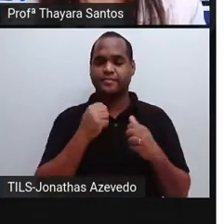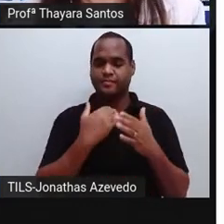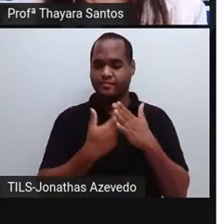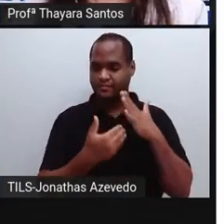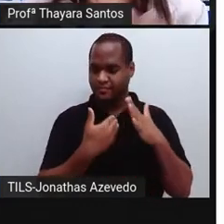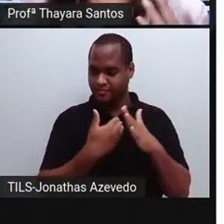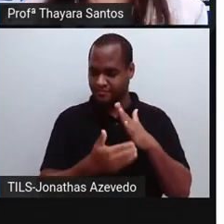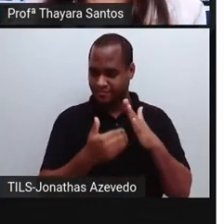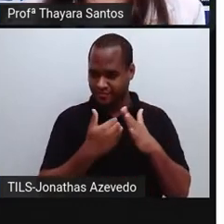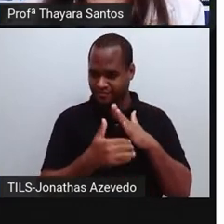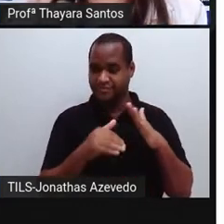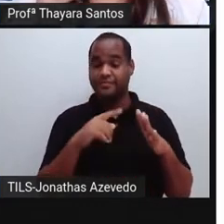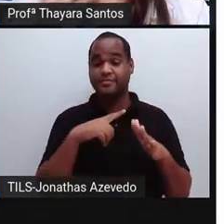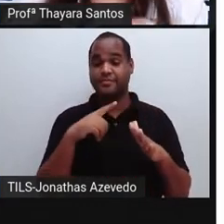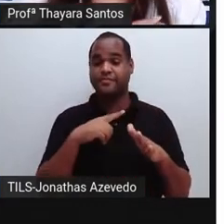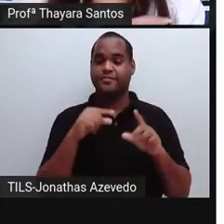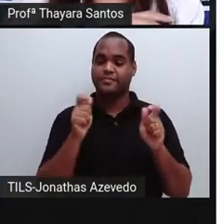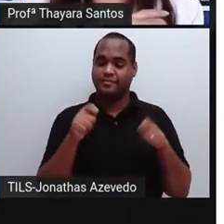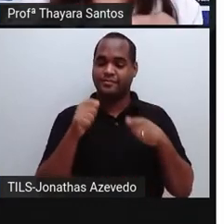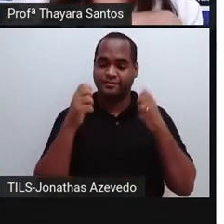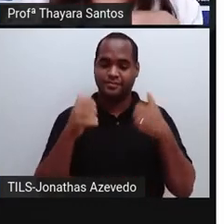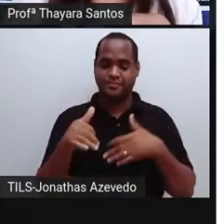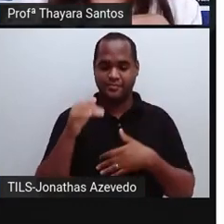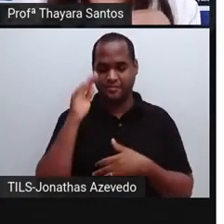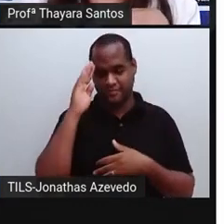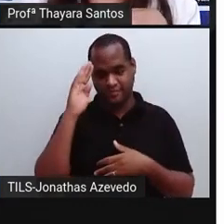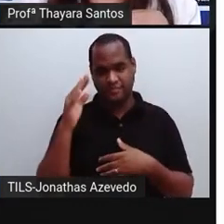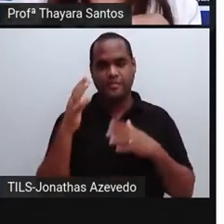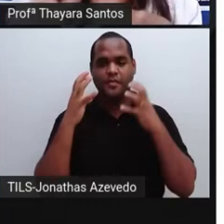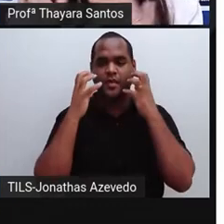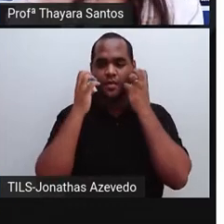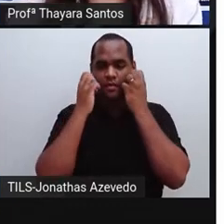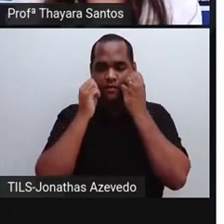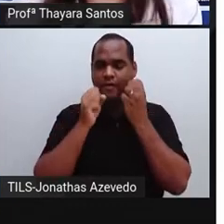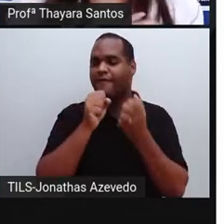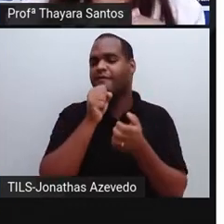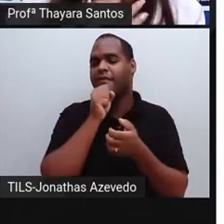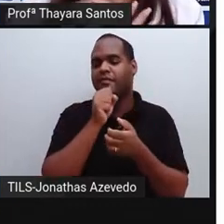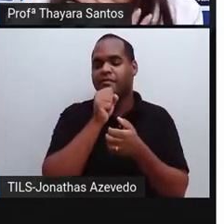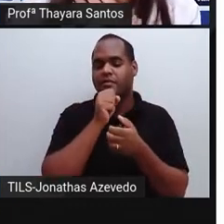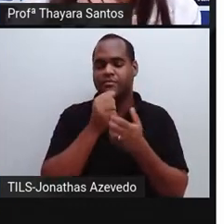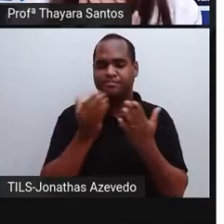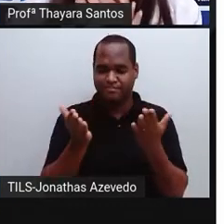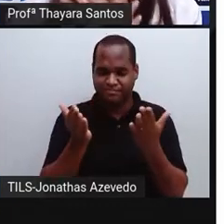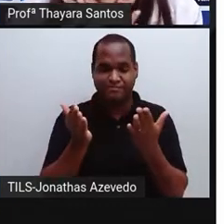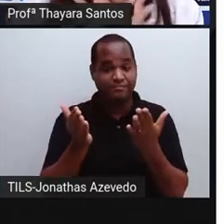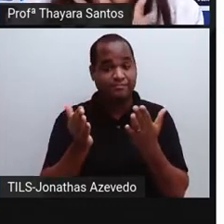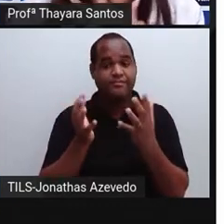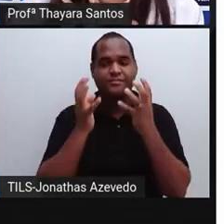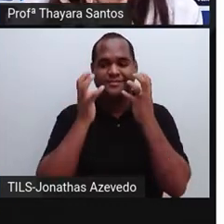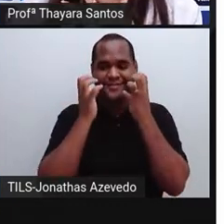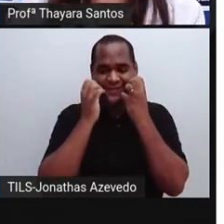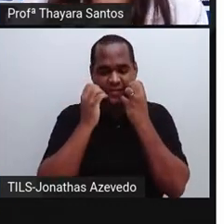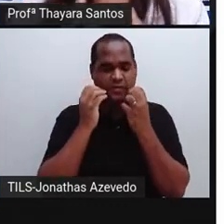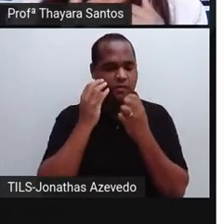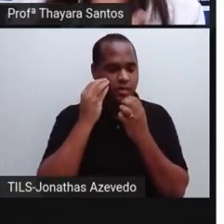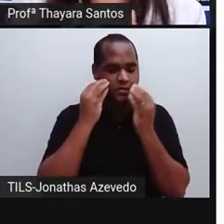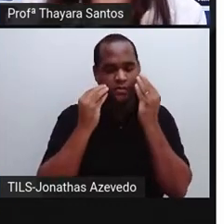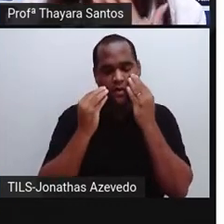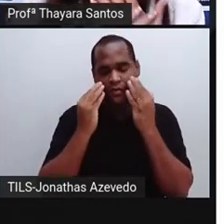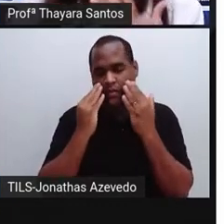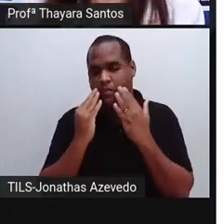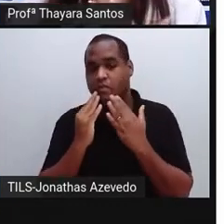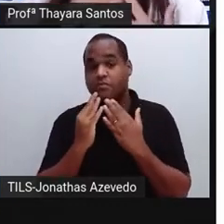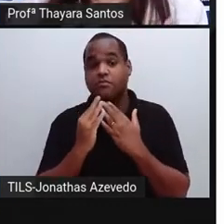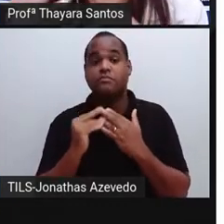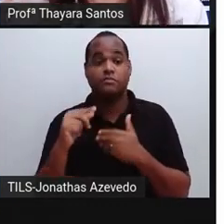água. Isso fica bem evidente. Quando a gente vê a pele das pessoas mais velhas, a gente vê que geralmente é mais refecada do que a nossa. Por quê?